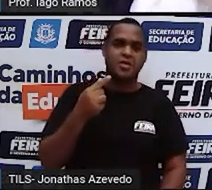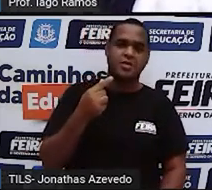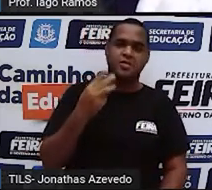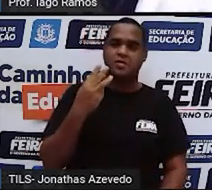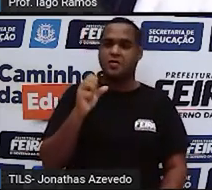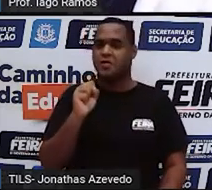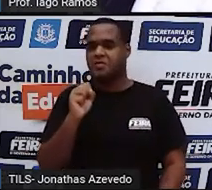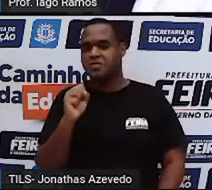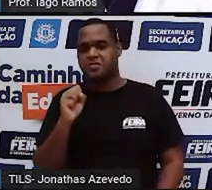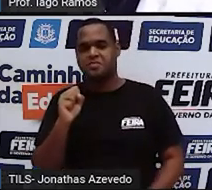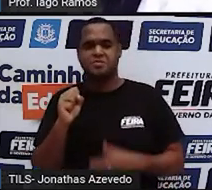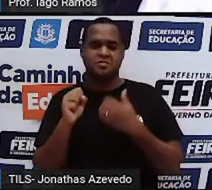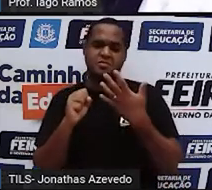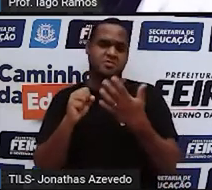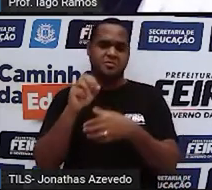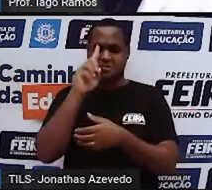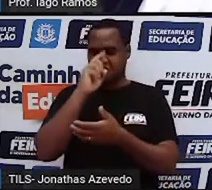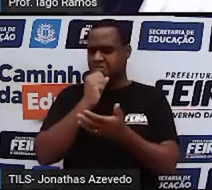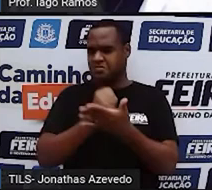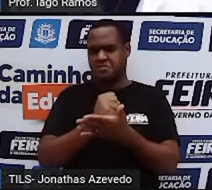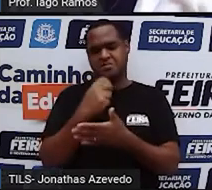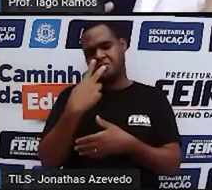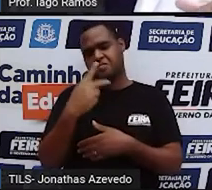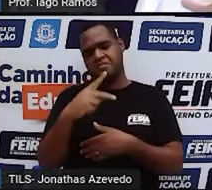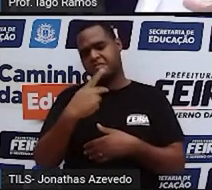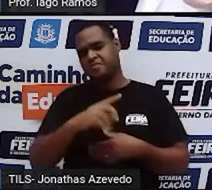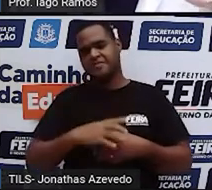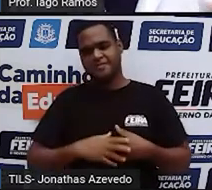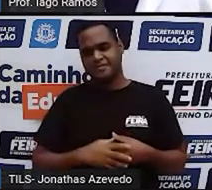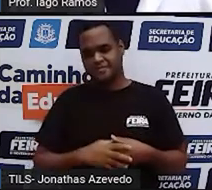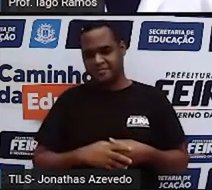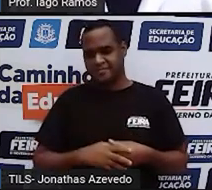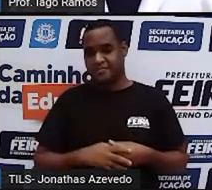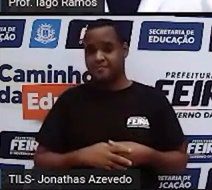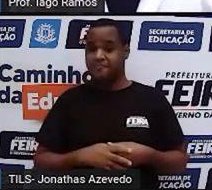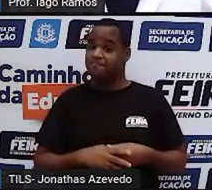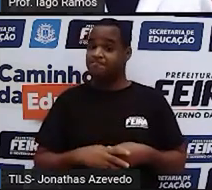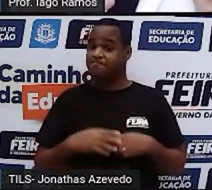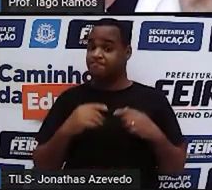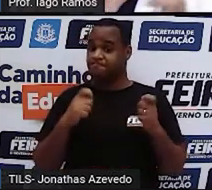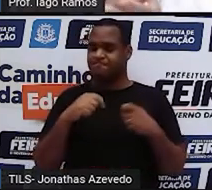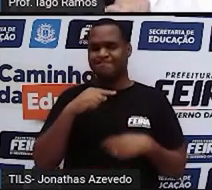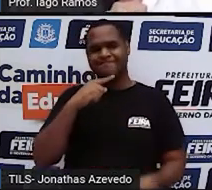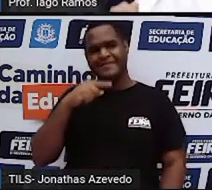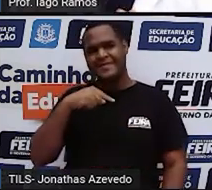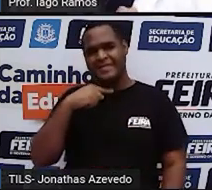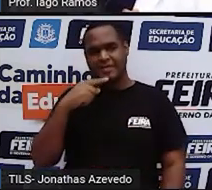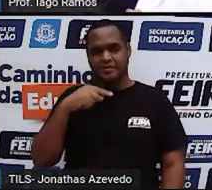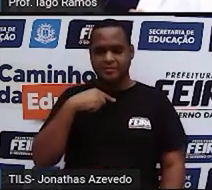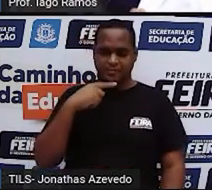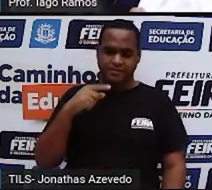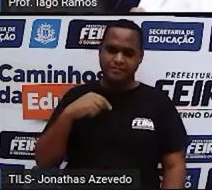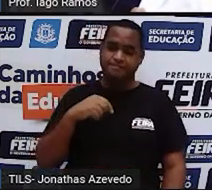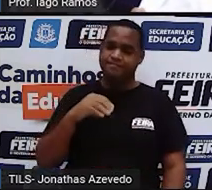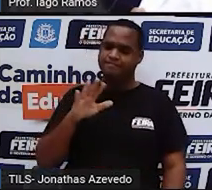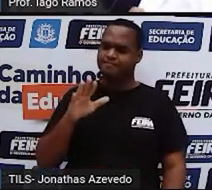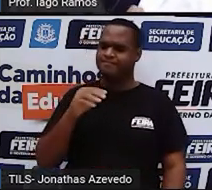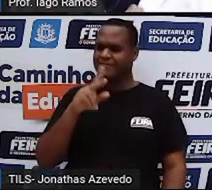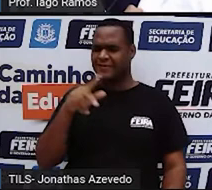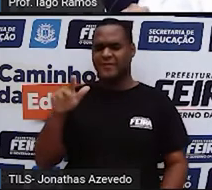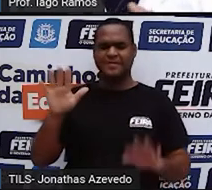38, eu não sei quanto você calça, né? Mas pode surgir aquela dúvidazinha. Professor, às vezes,